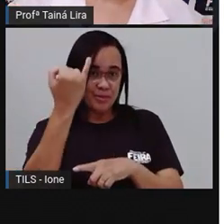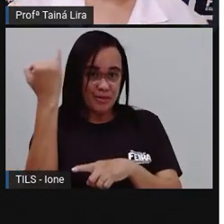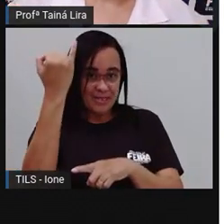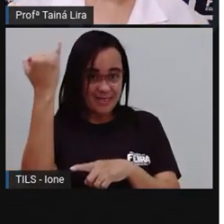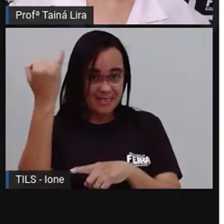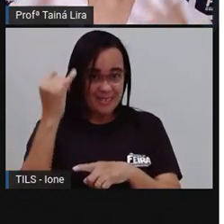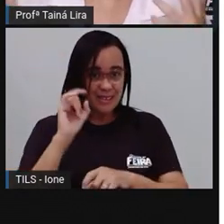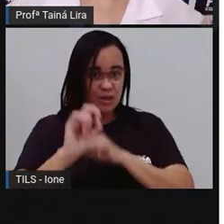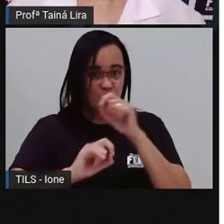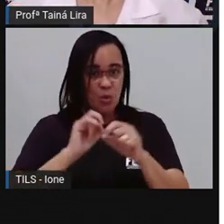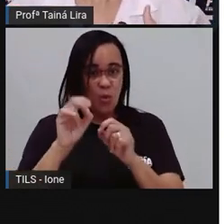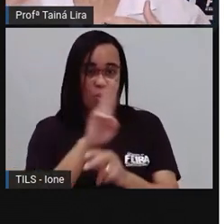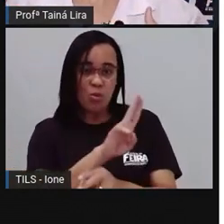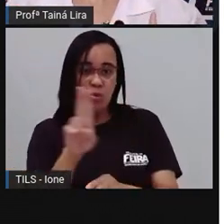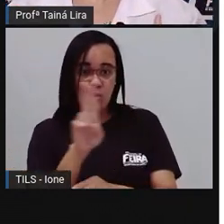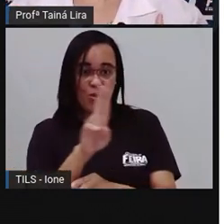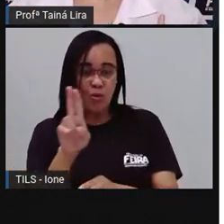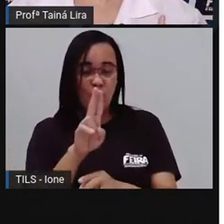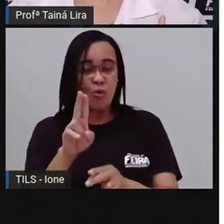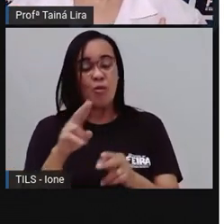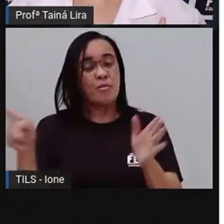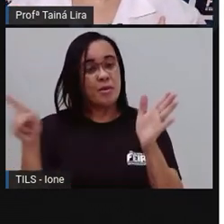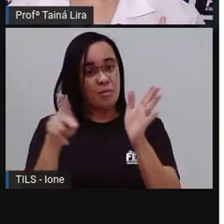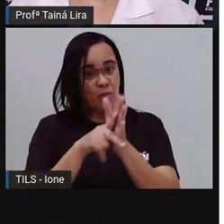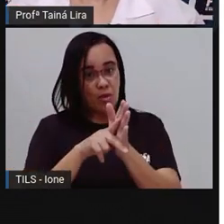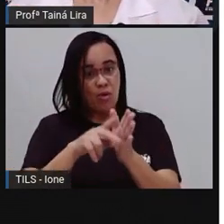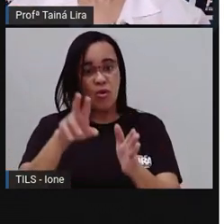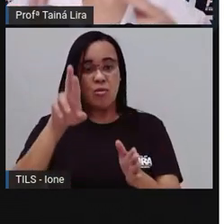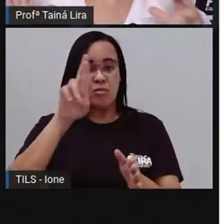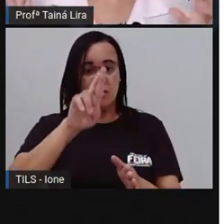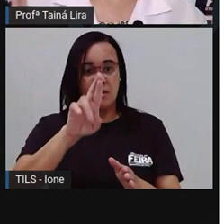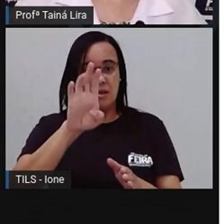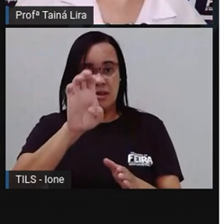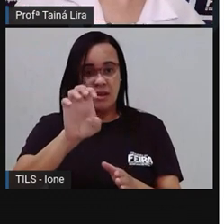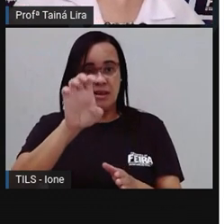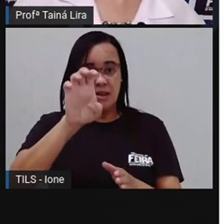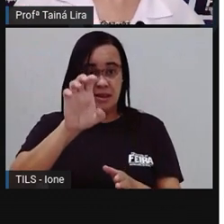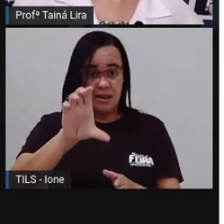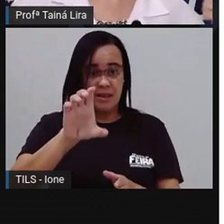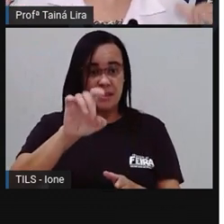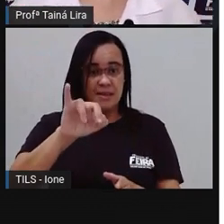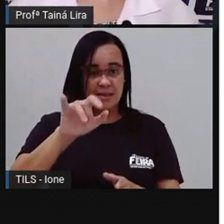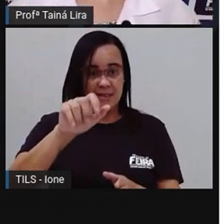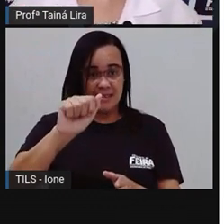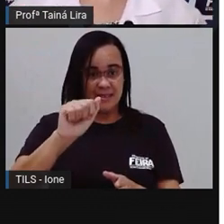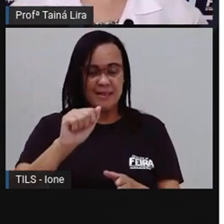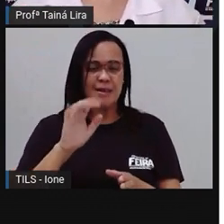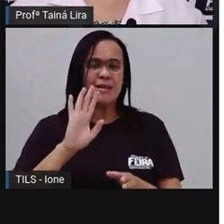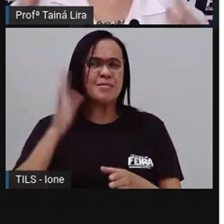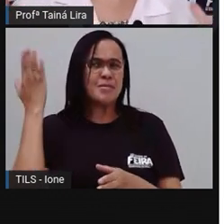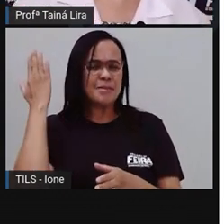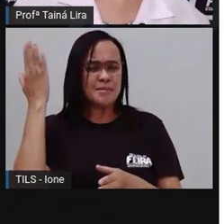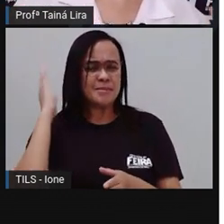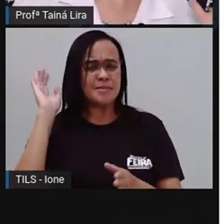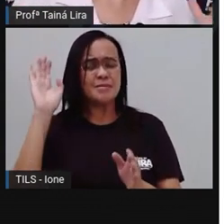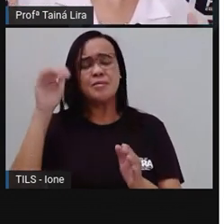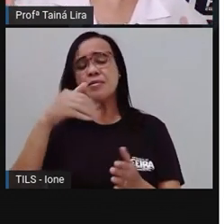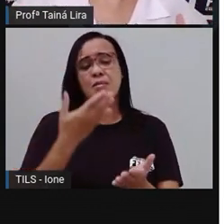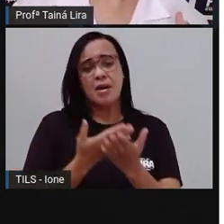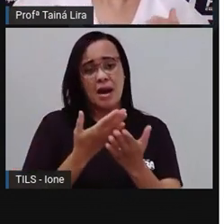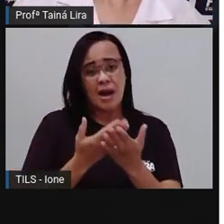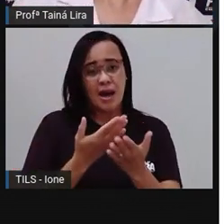tá? Da nossa receita, certo? Então, por exemplo, na última aula, a Pró finalizou ali